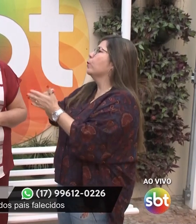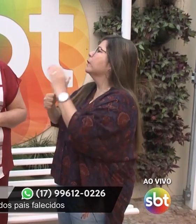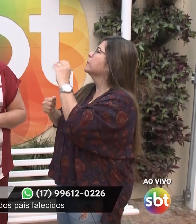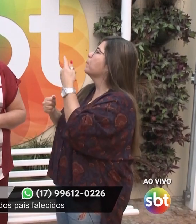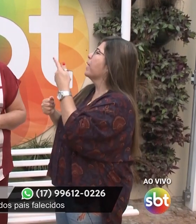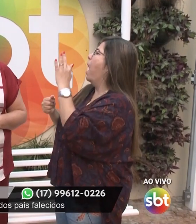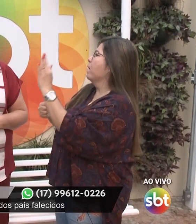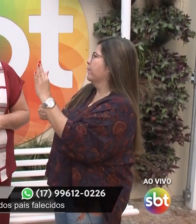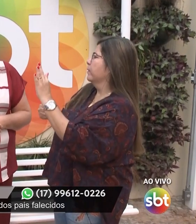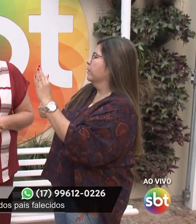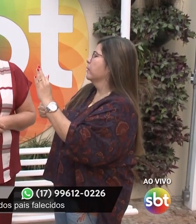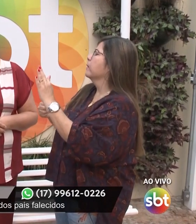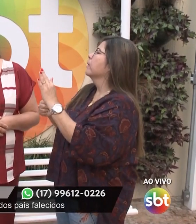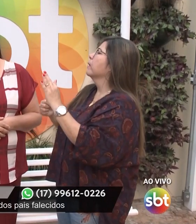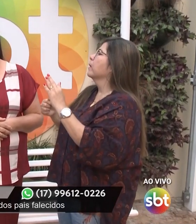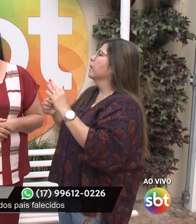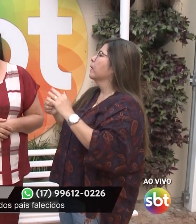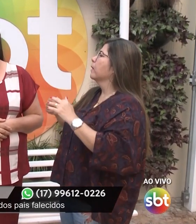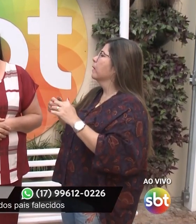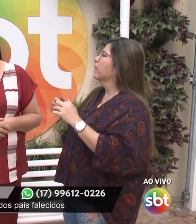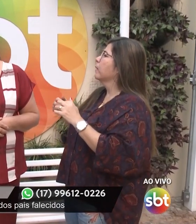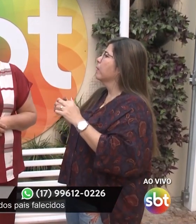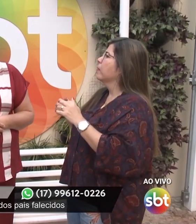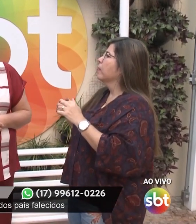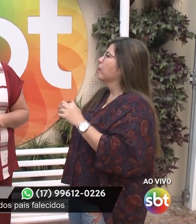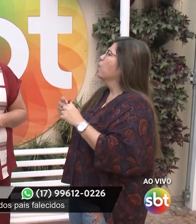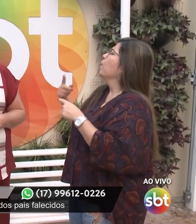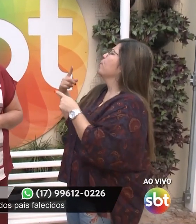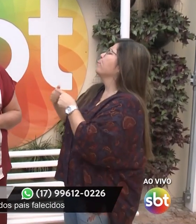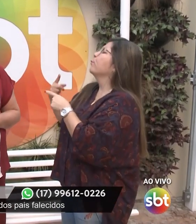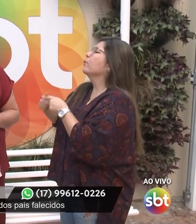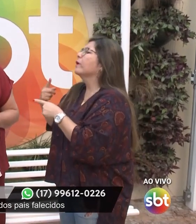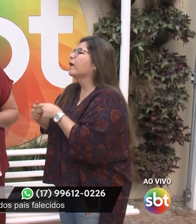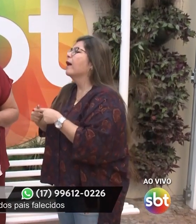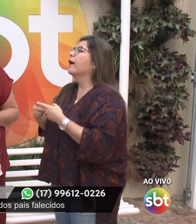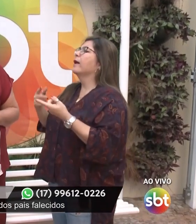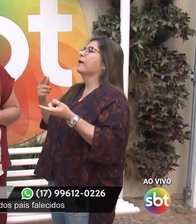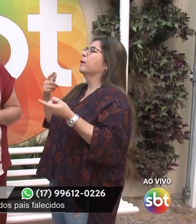Sim, usaram. E agora, meu CPF está até bloqueado. Nossa!